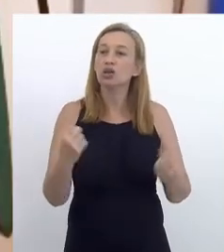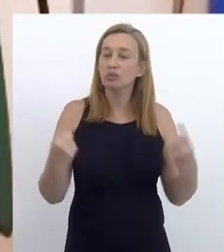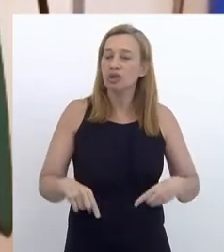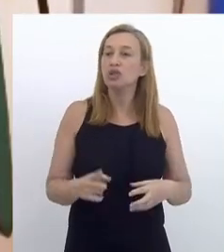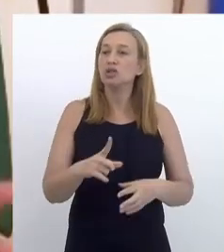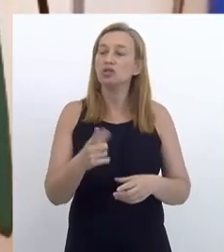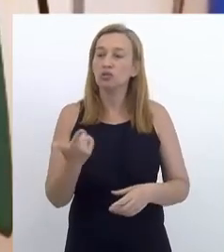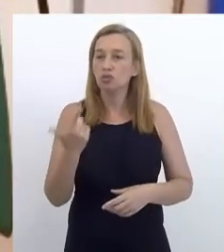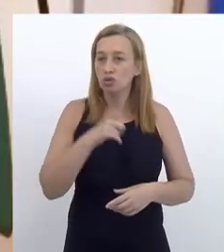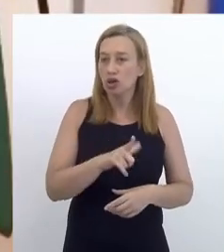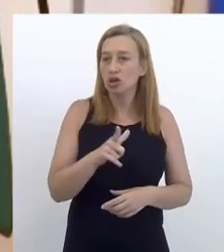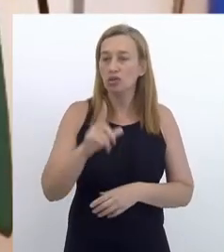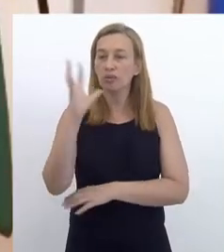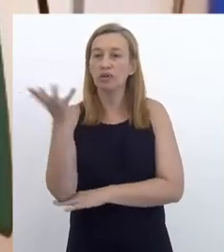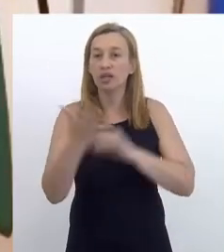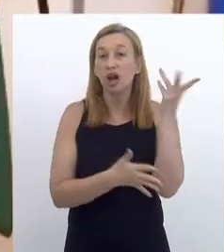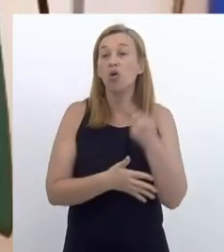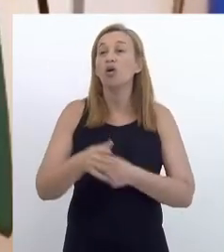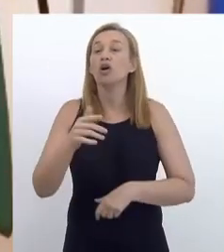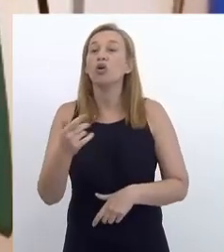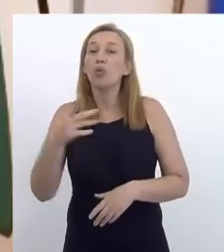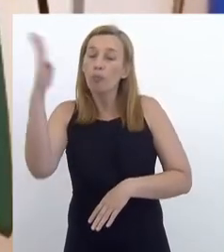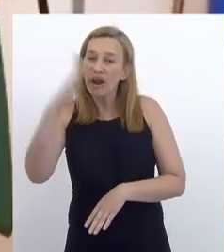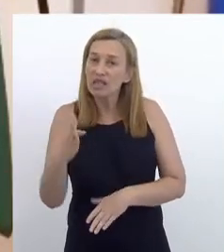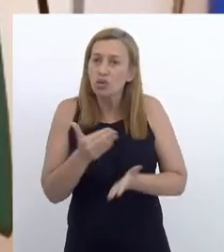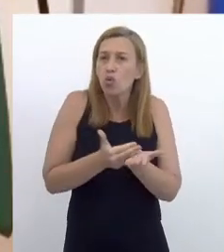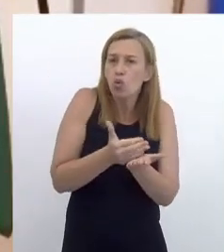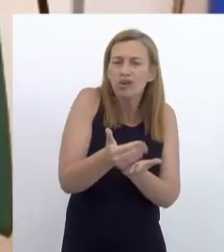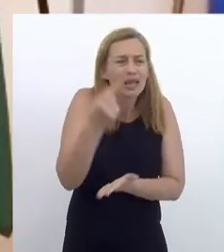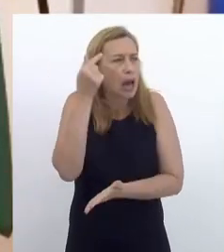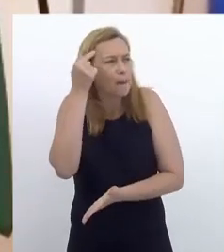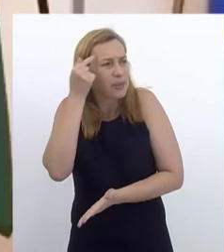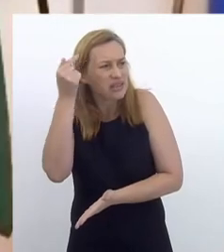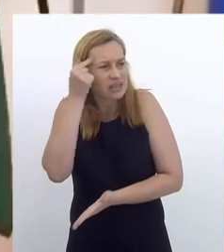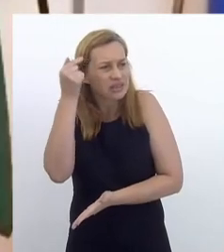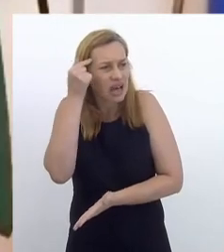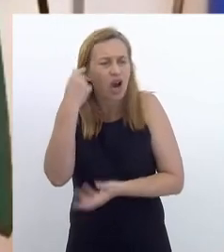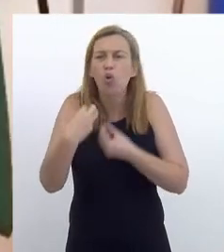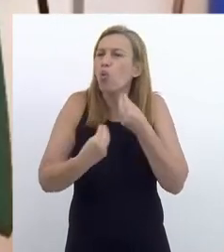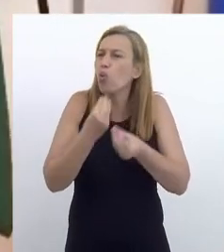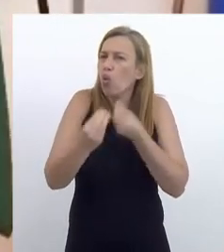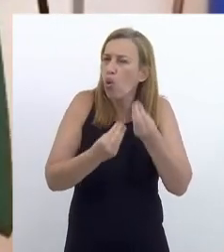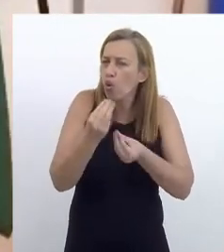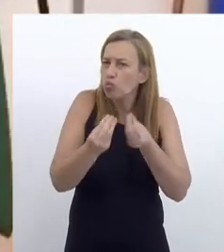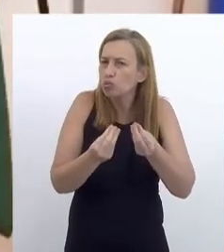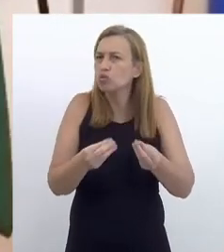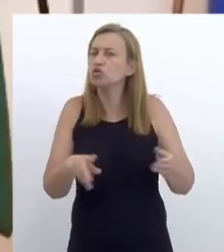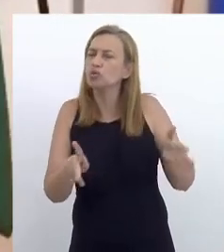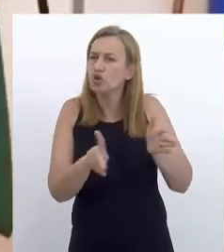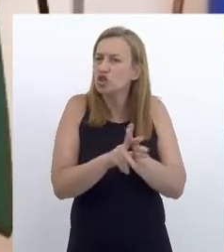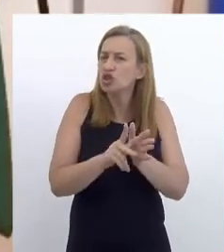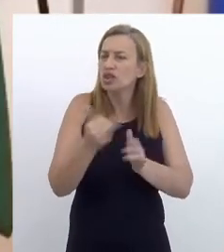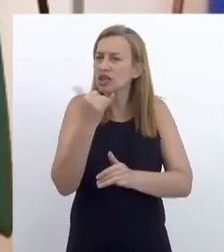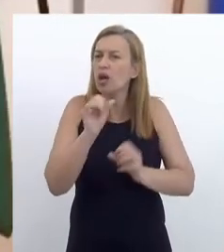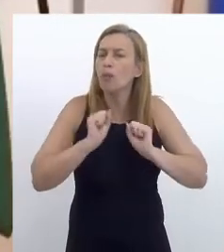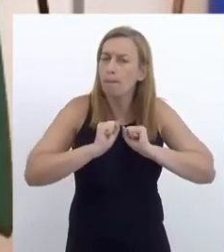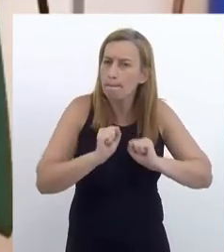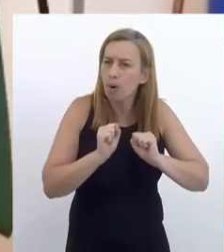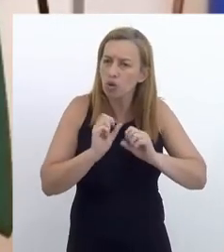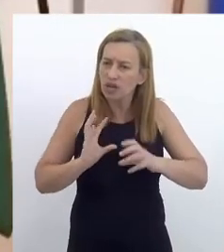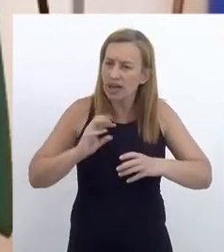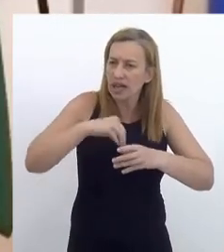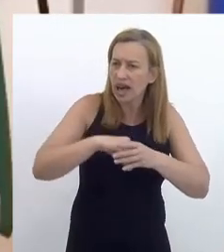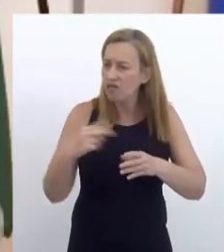nós teríamos um ganho ambiental. Ou seja, o Brasil tem que começar a pensar como os projetos energéticos, eles podem